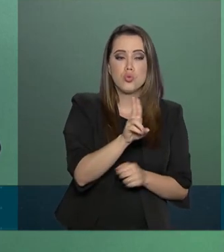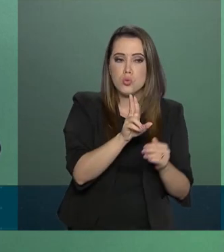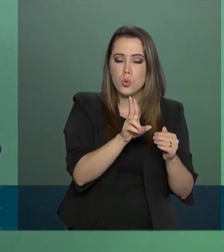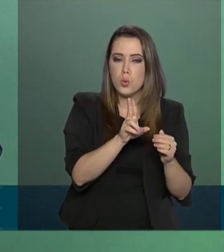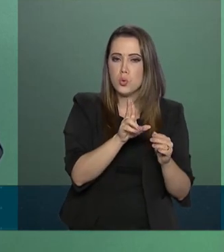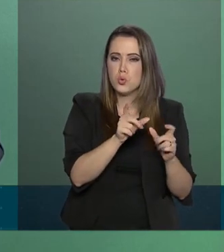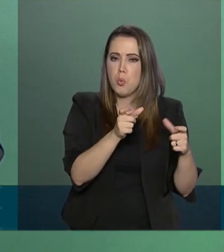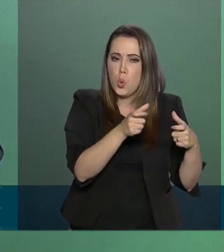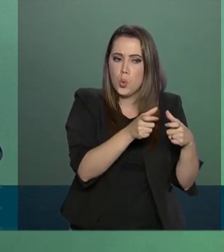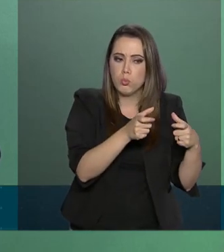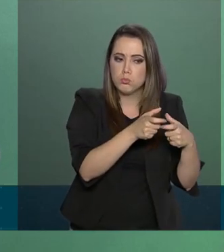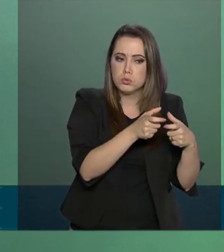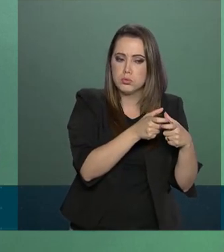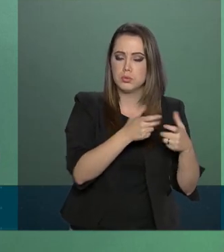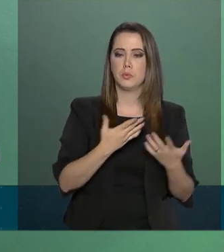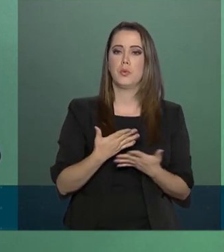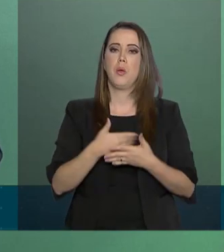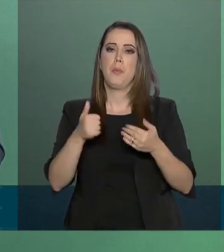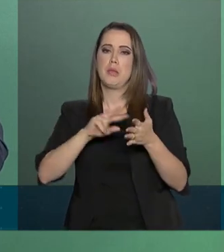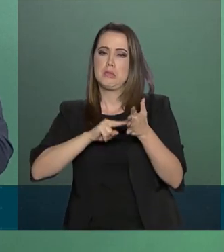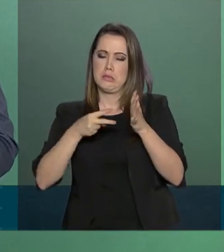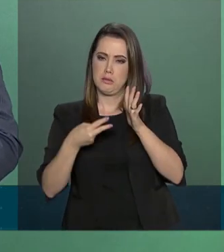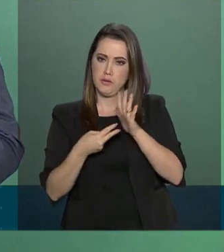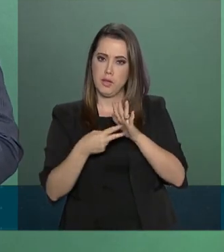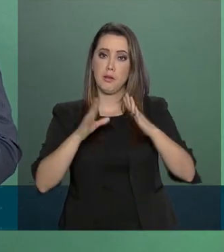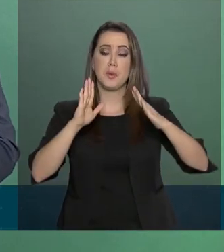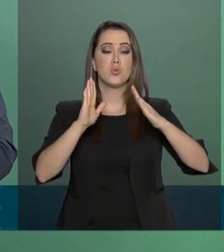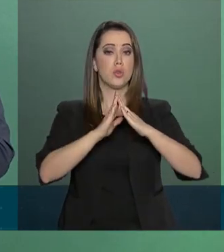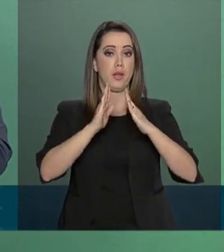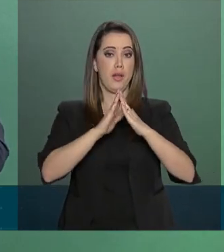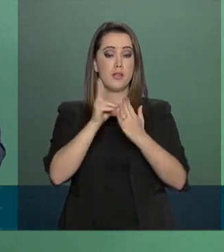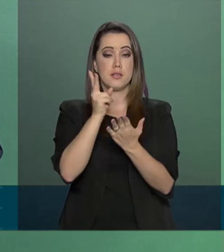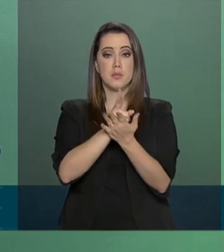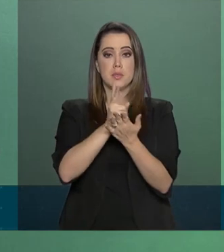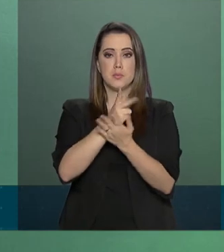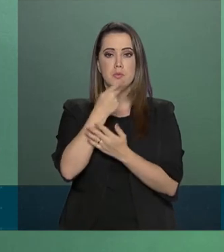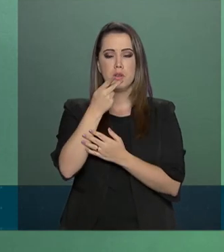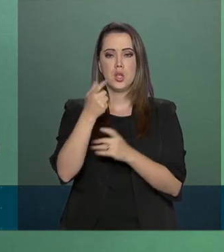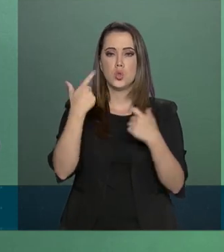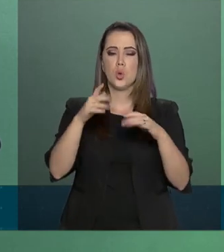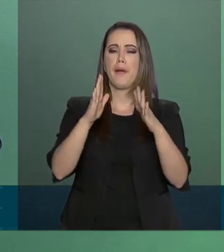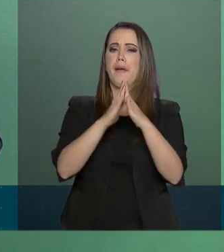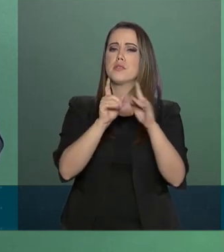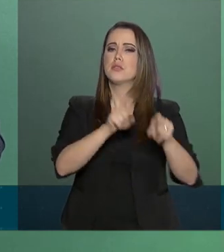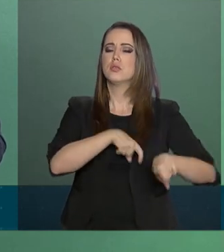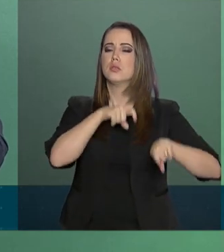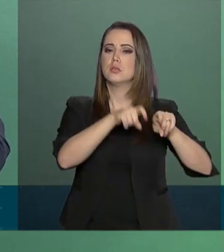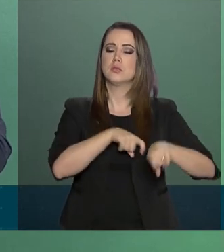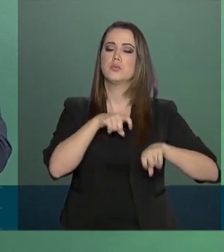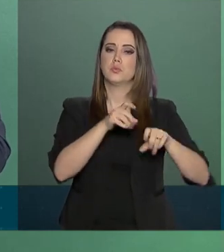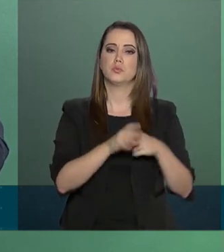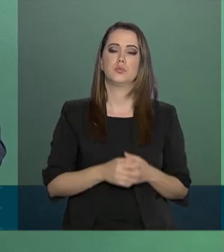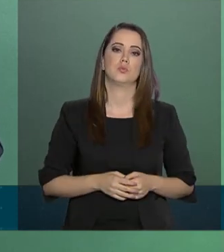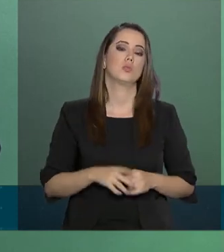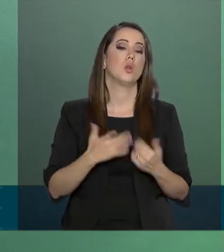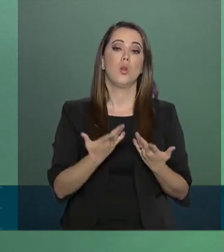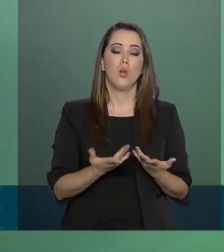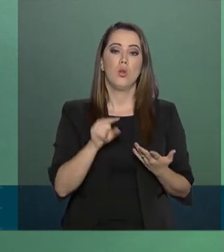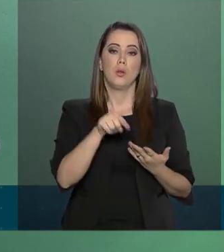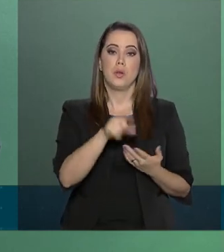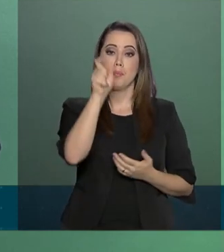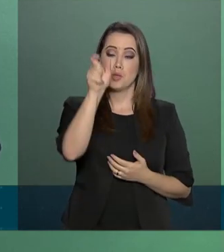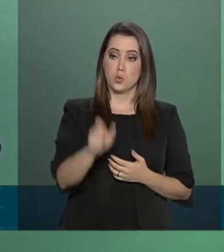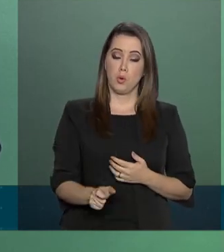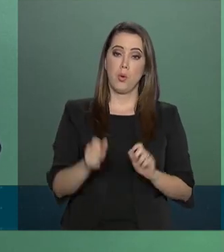residência, inclusive quando se tratar de imóvel rural. Âmbito no qual o